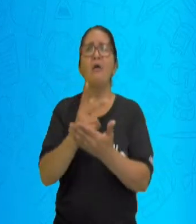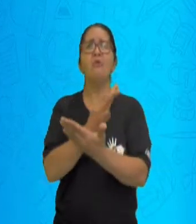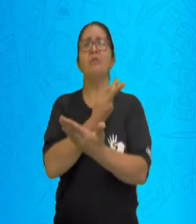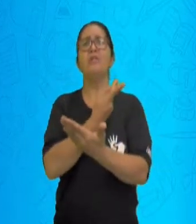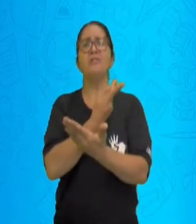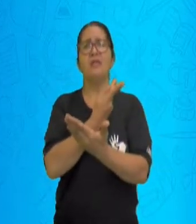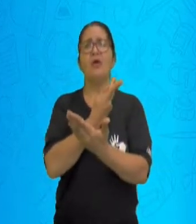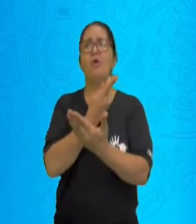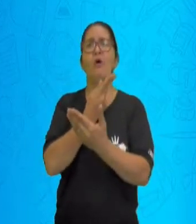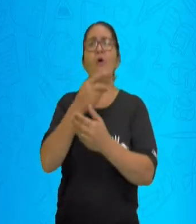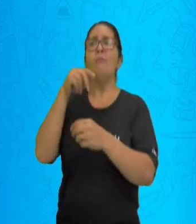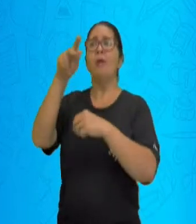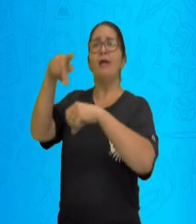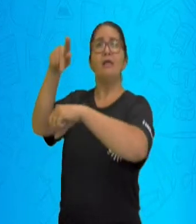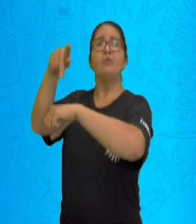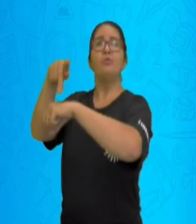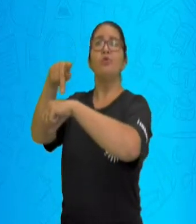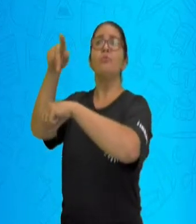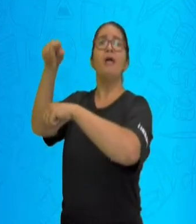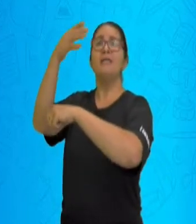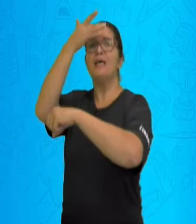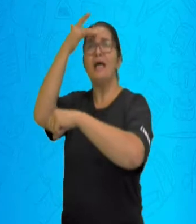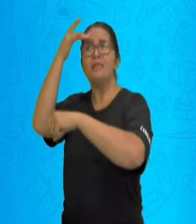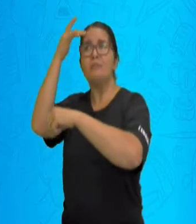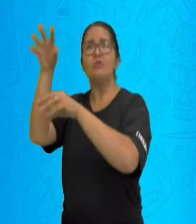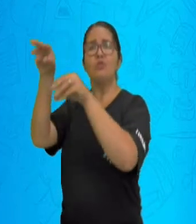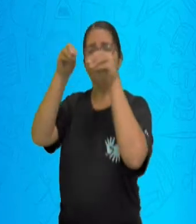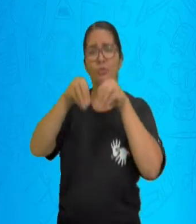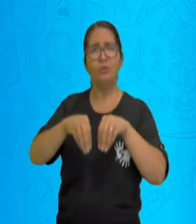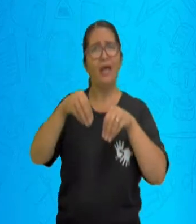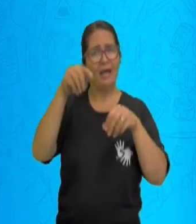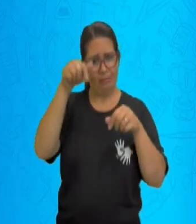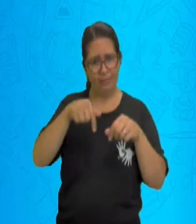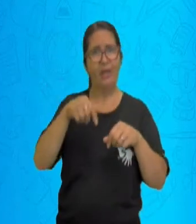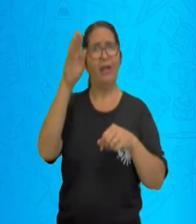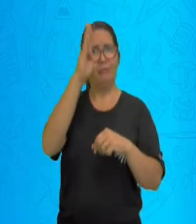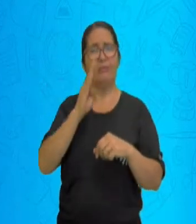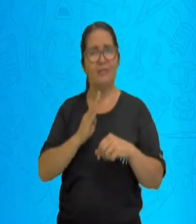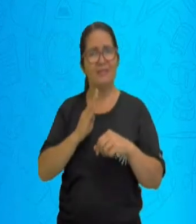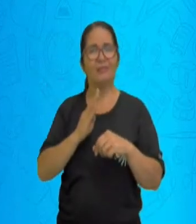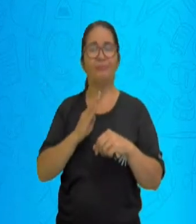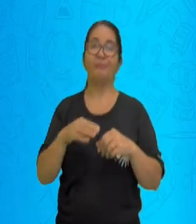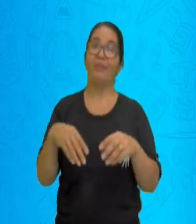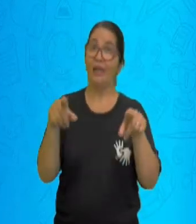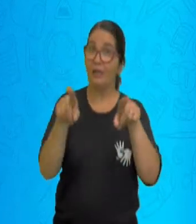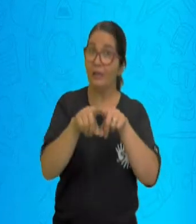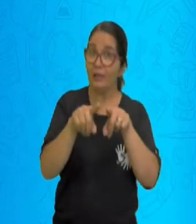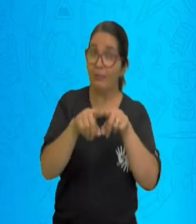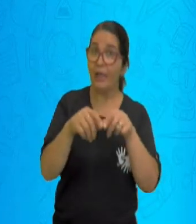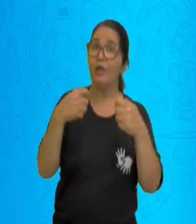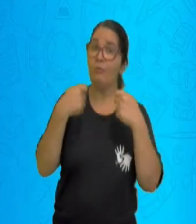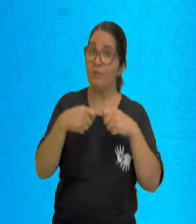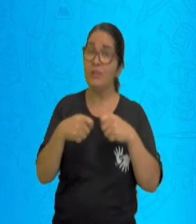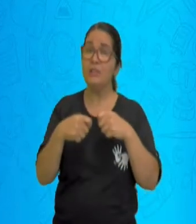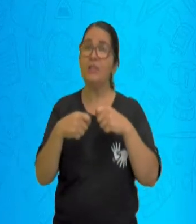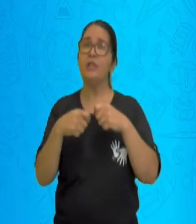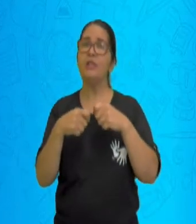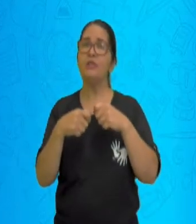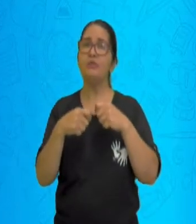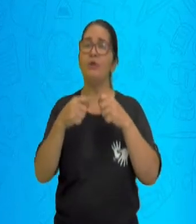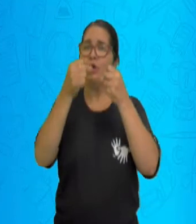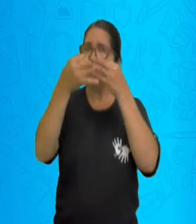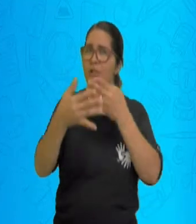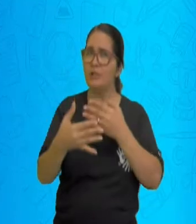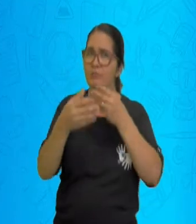para o nosso país. Antes de começar a nossa aula, eu preciso de explicar para vocês alguns termos de duas palavras que podem